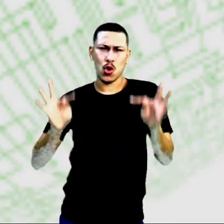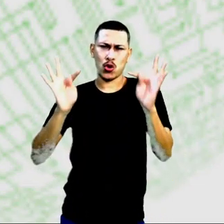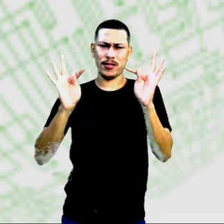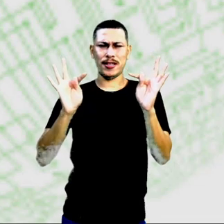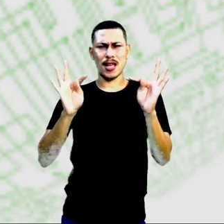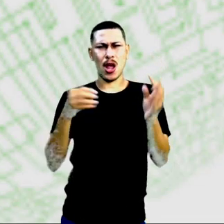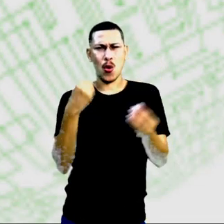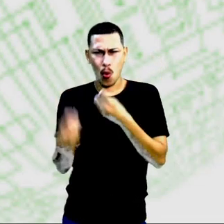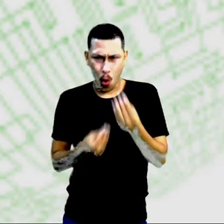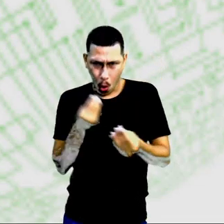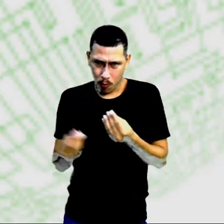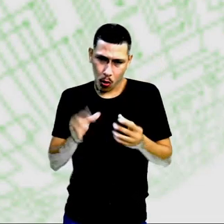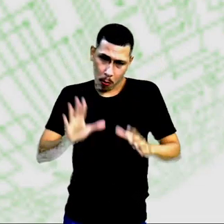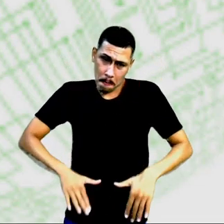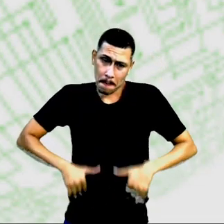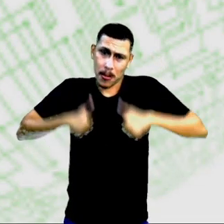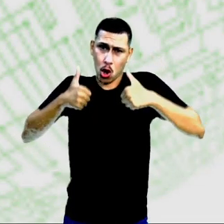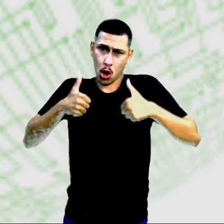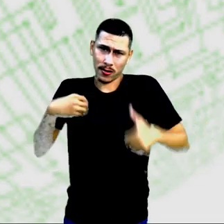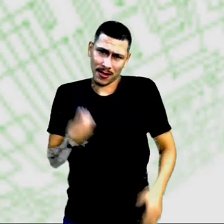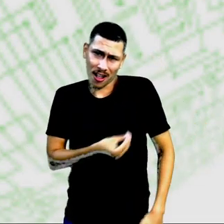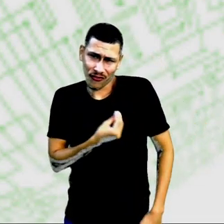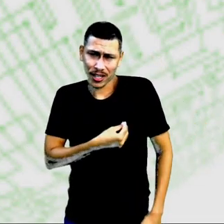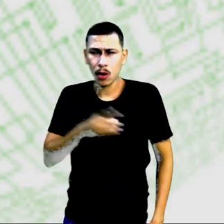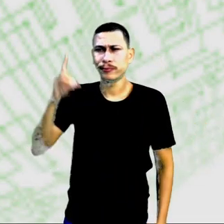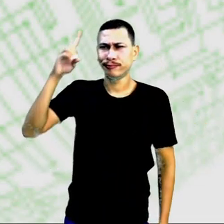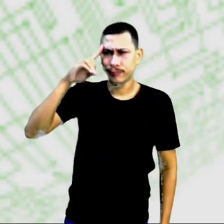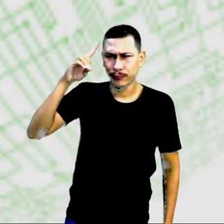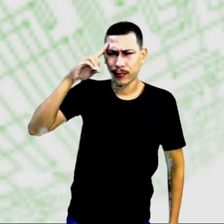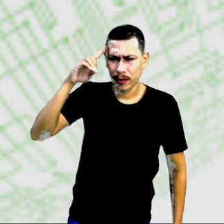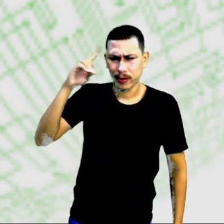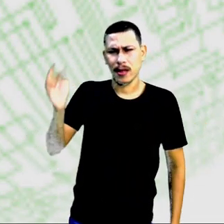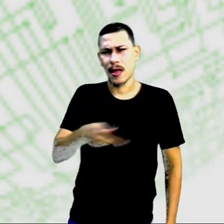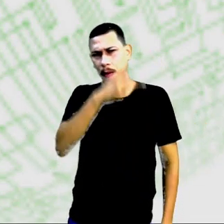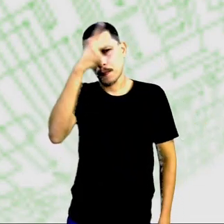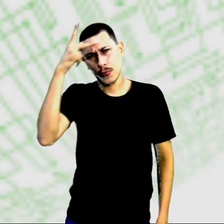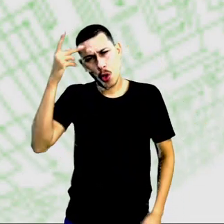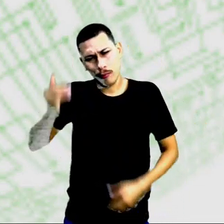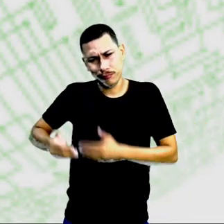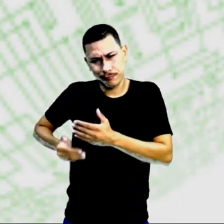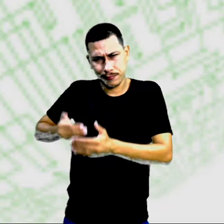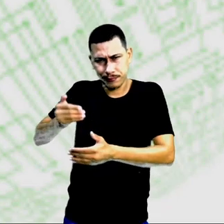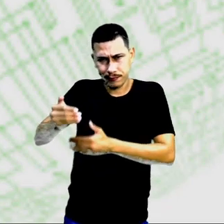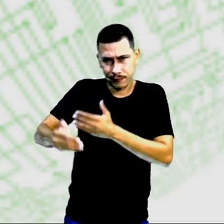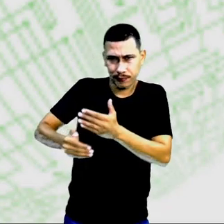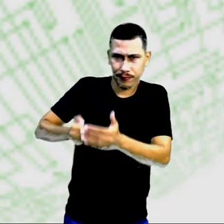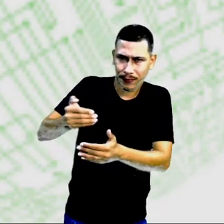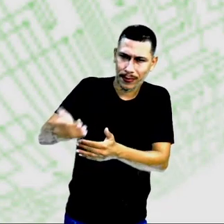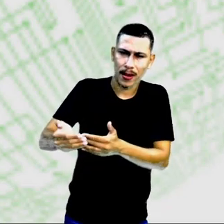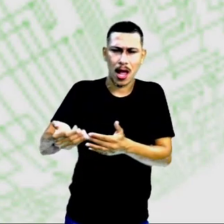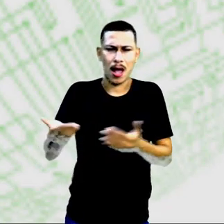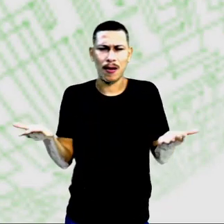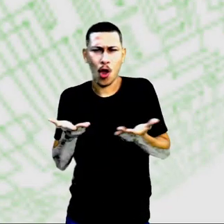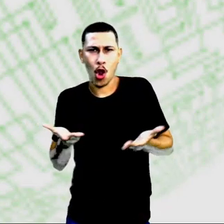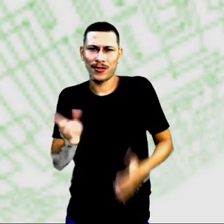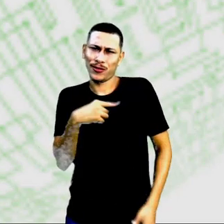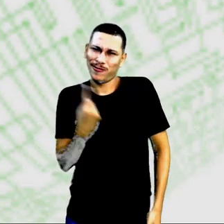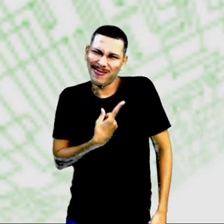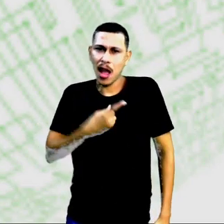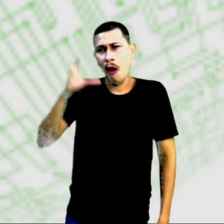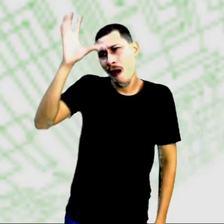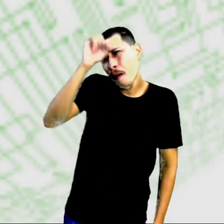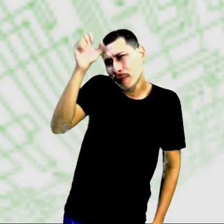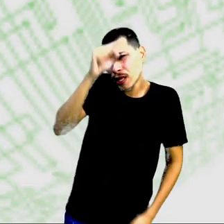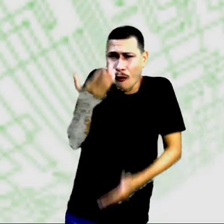faz de melhoria no dia a dia das pessoas. gente está aqui, né? Tendo uma aula pela TV.